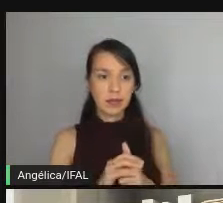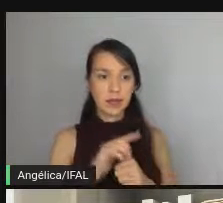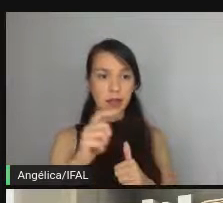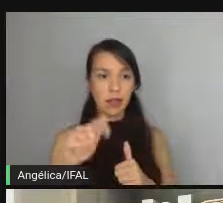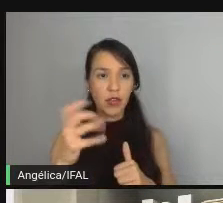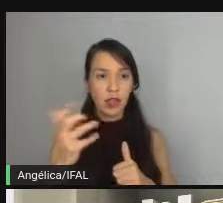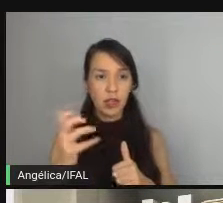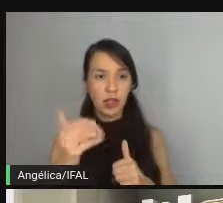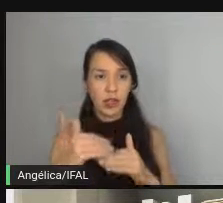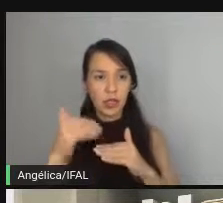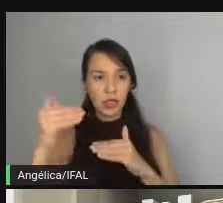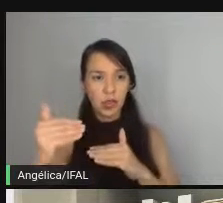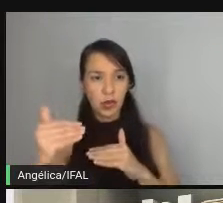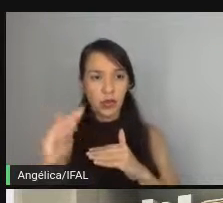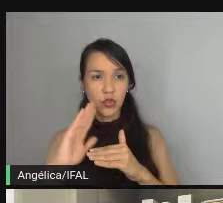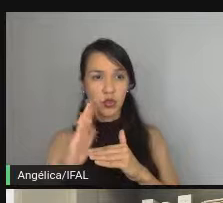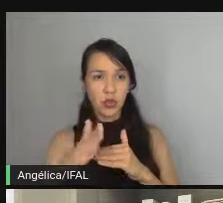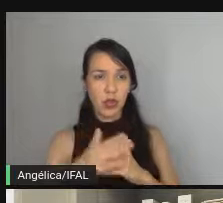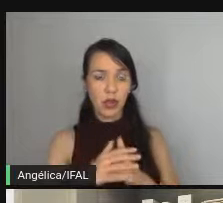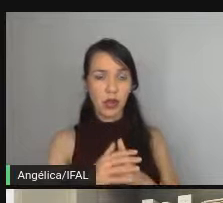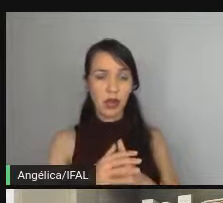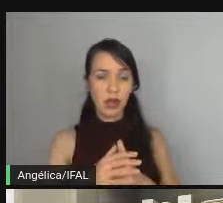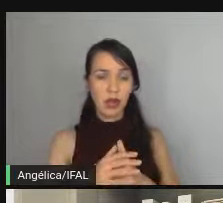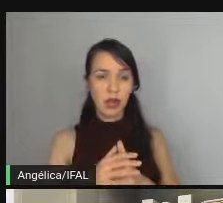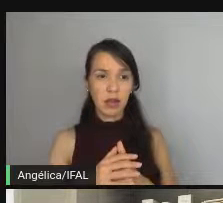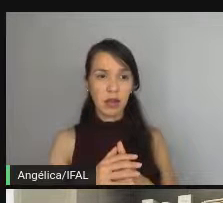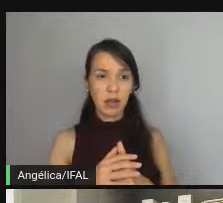a gente dê o passo completo já já